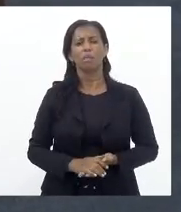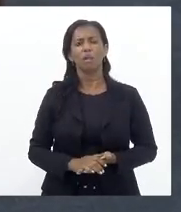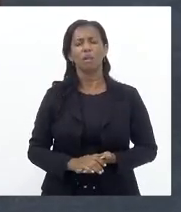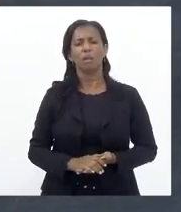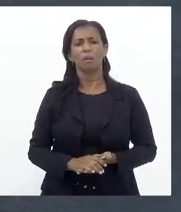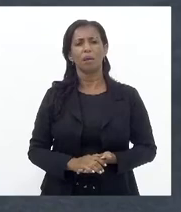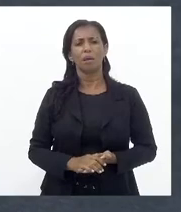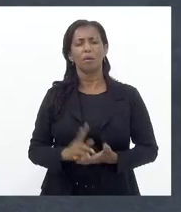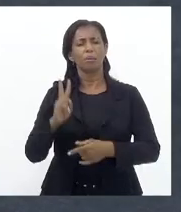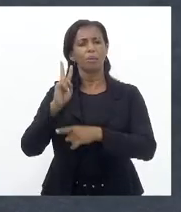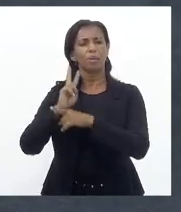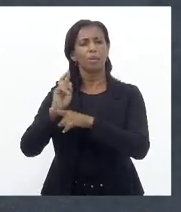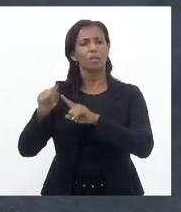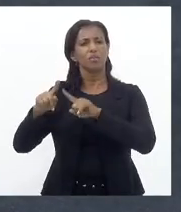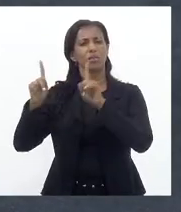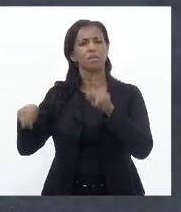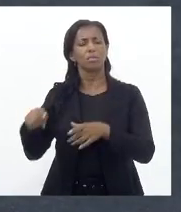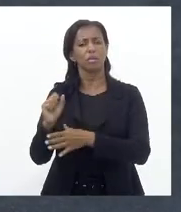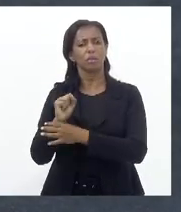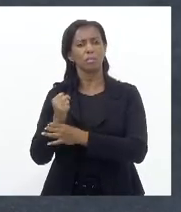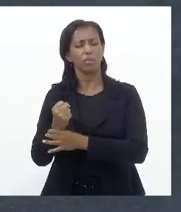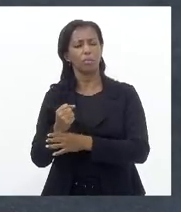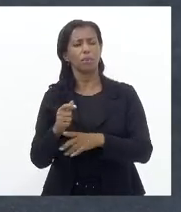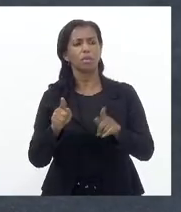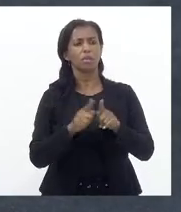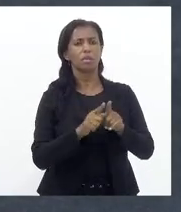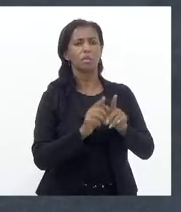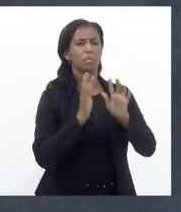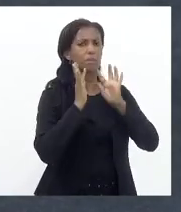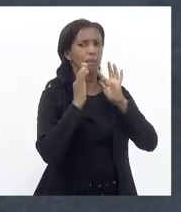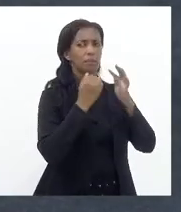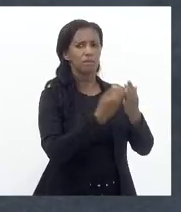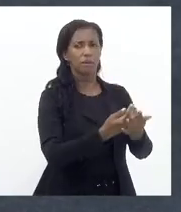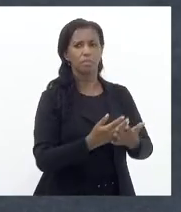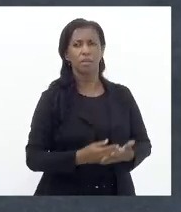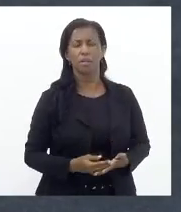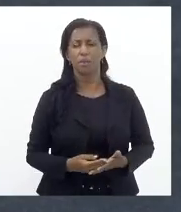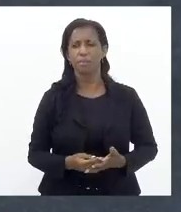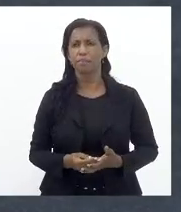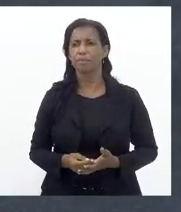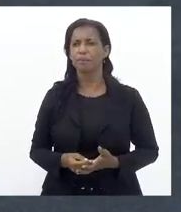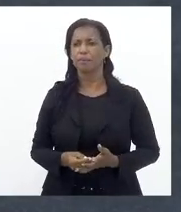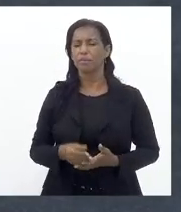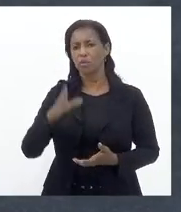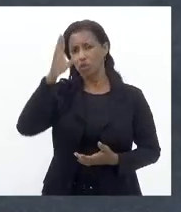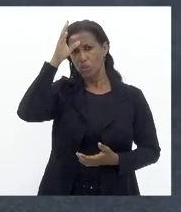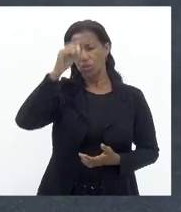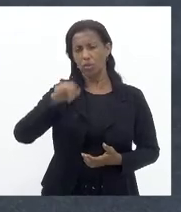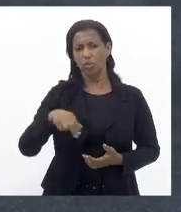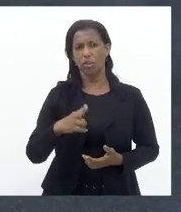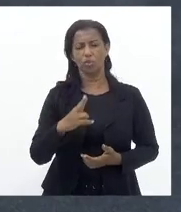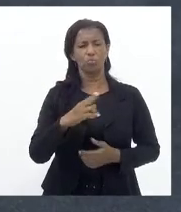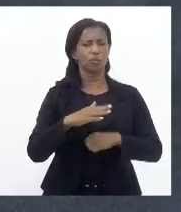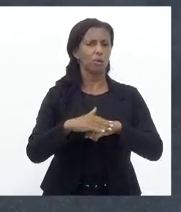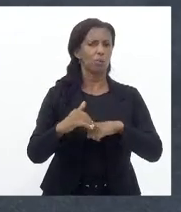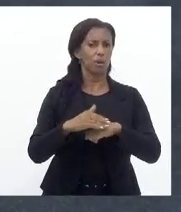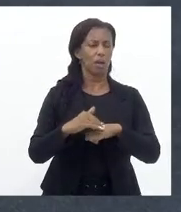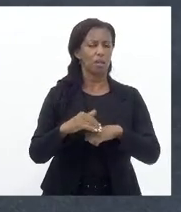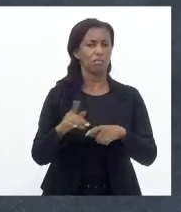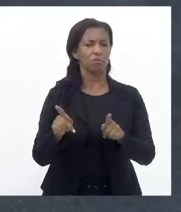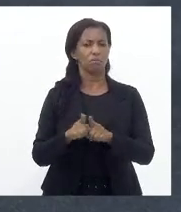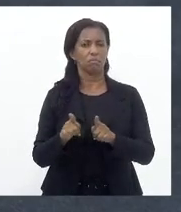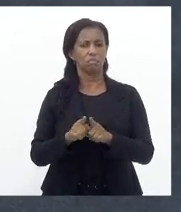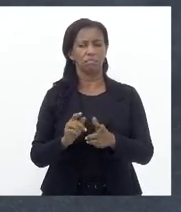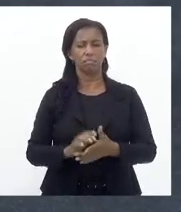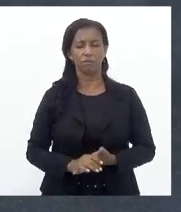Pública Briga pela família Também não poderia Me furtar também De parabenizar Minha tia Ju Que eu tenho Um carinho muito grande Eu